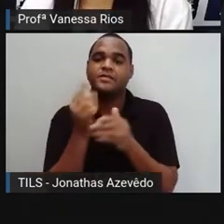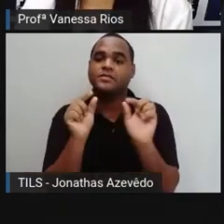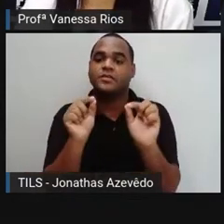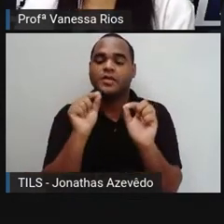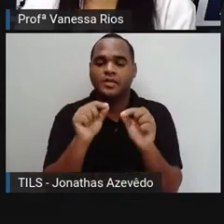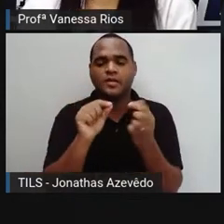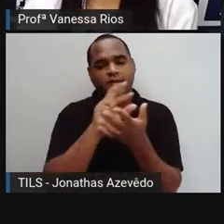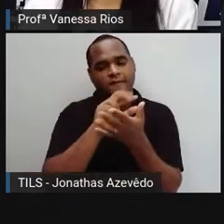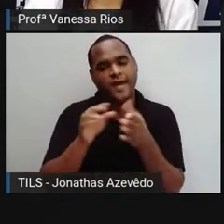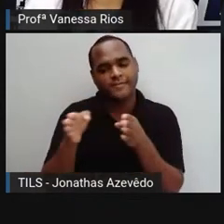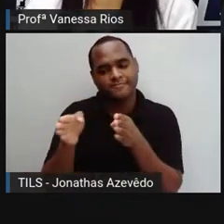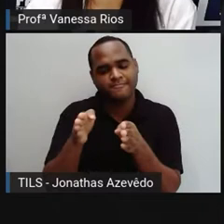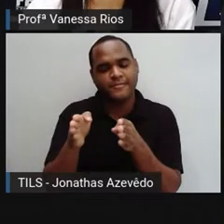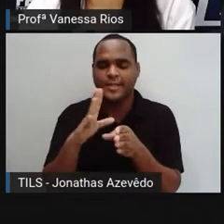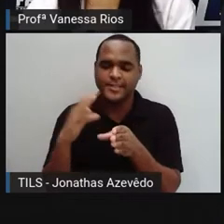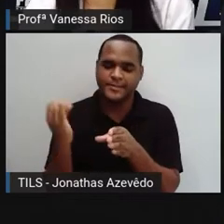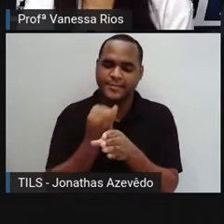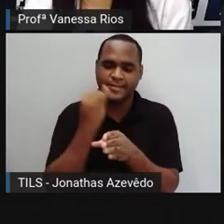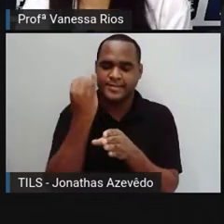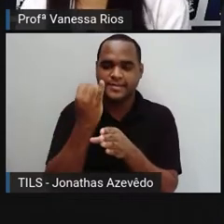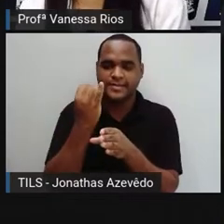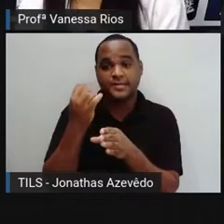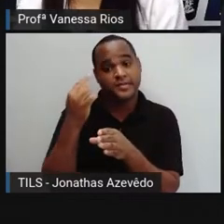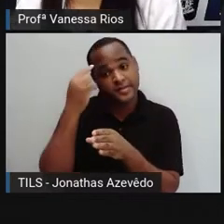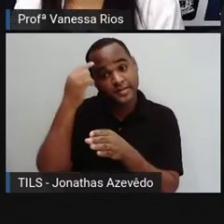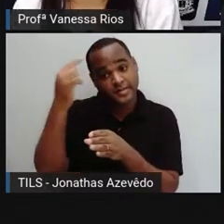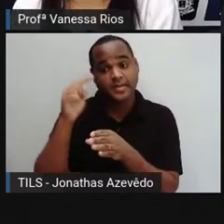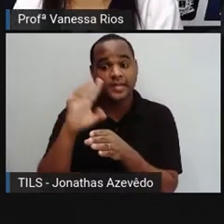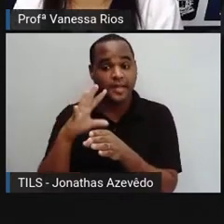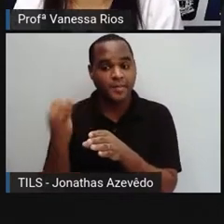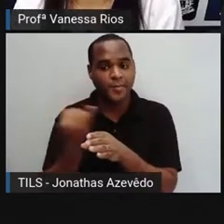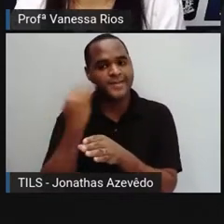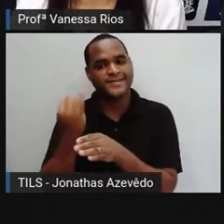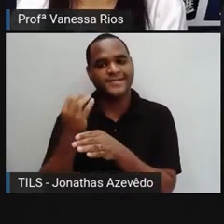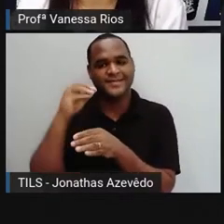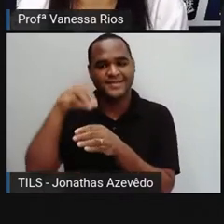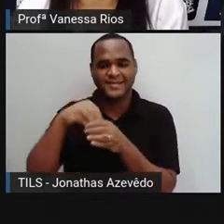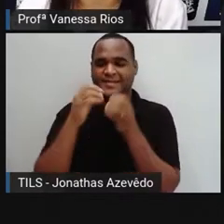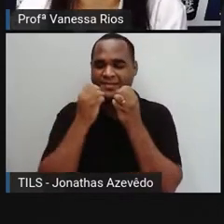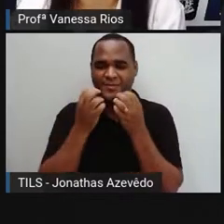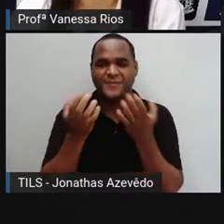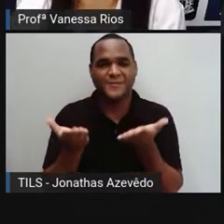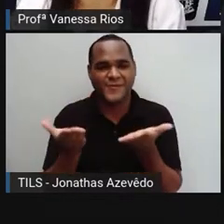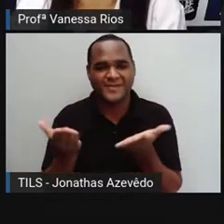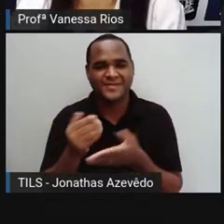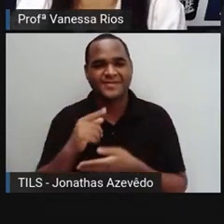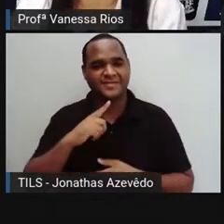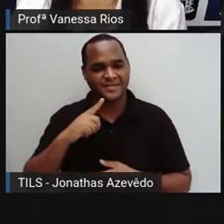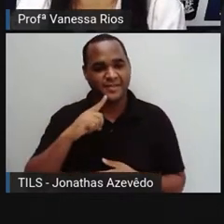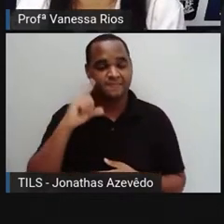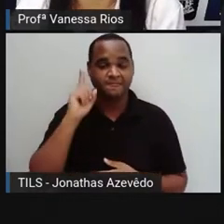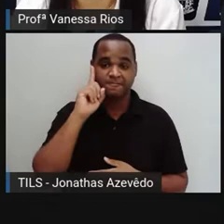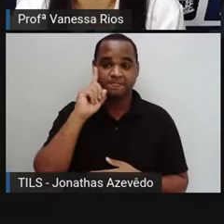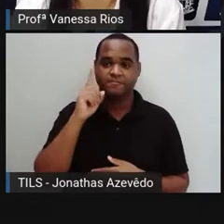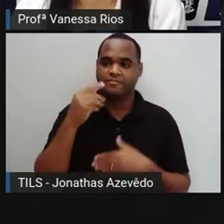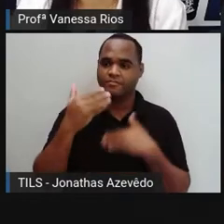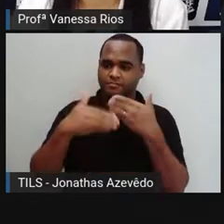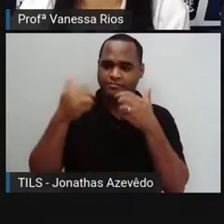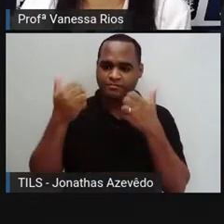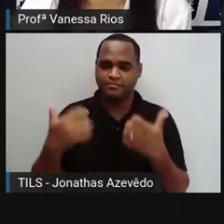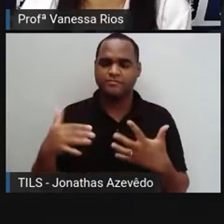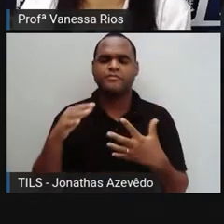momentos importantes, destacados como importantes. Hoje em dia, este registro